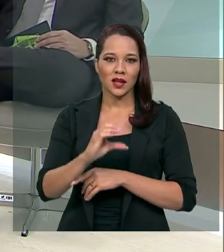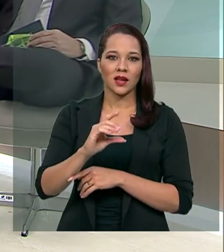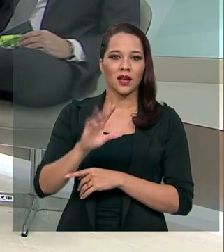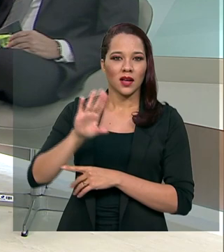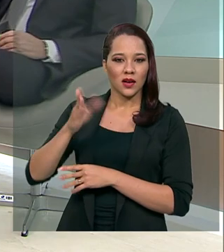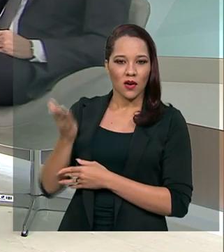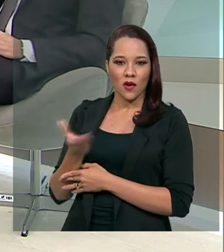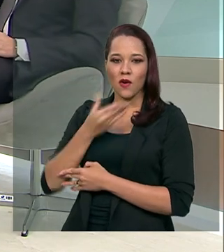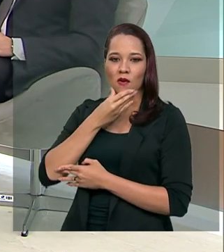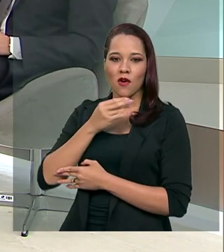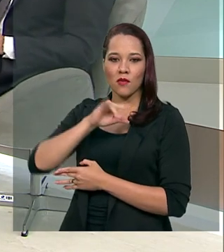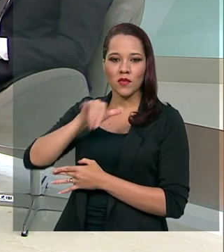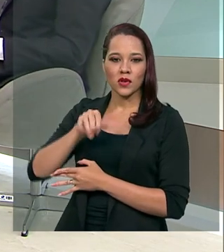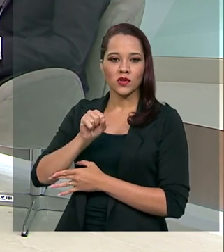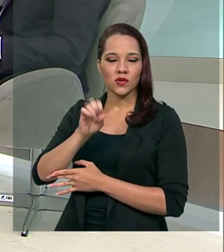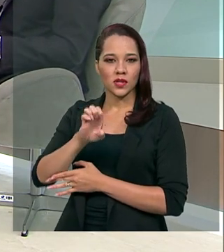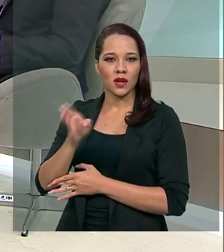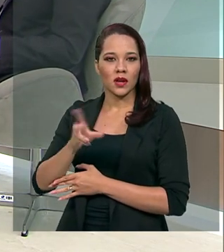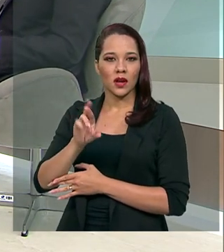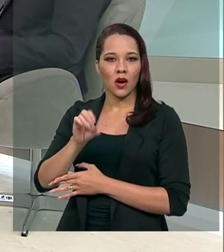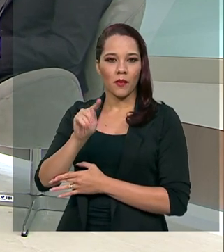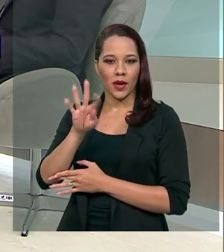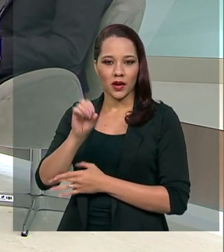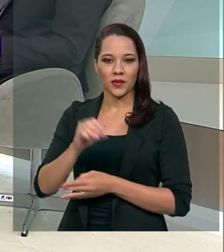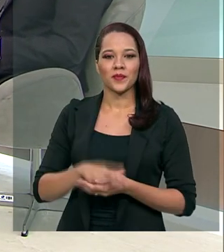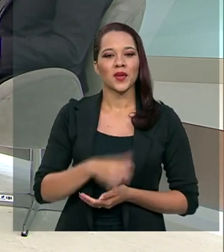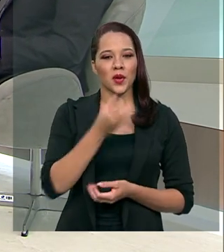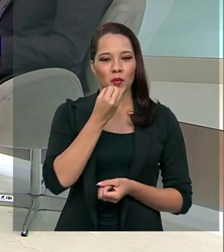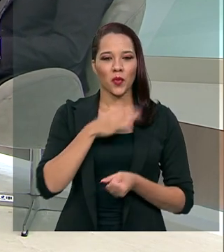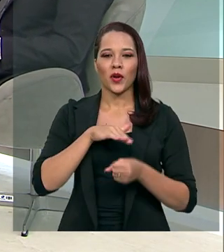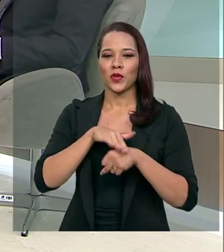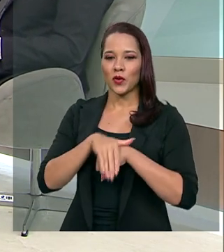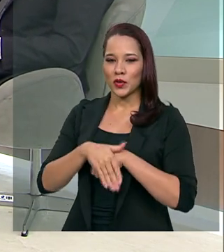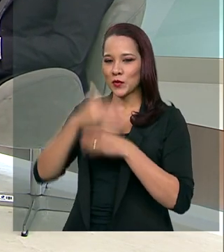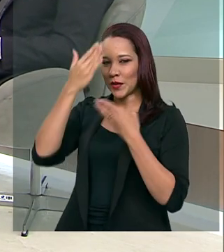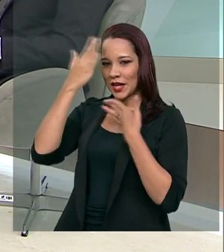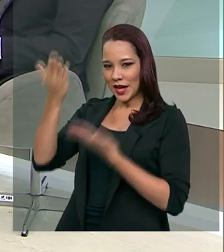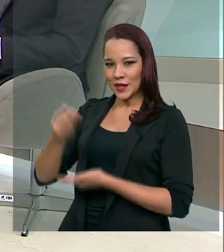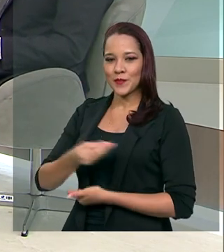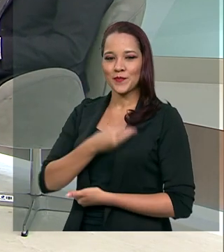Tadros. Boa noite, presidente. Obrigado pela participação aqui no nosso programa.